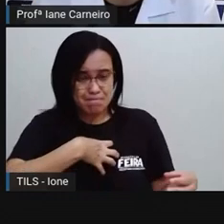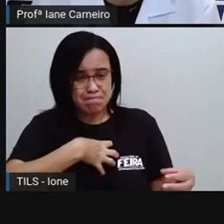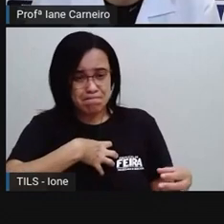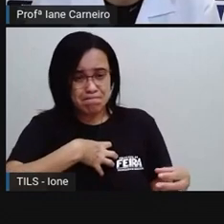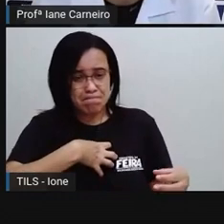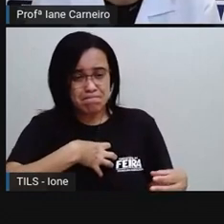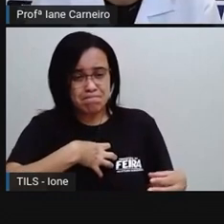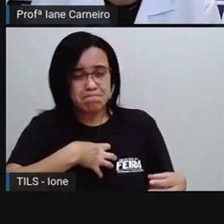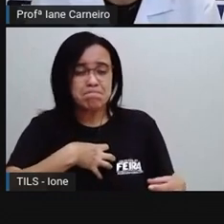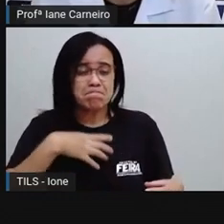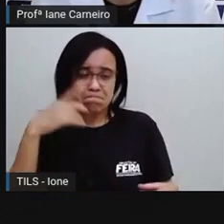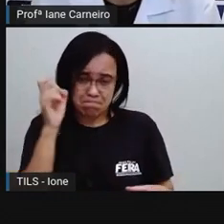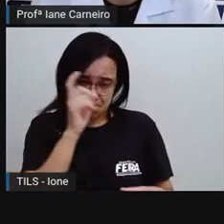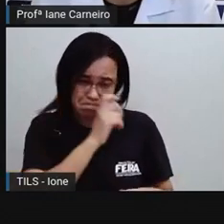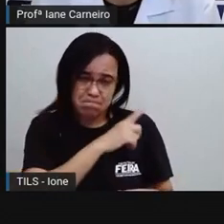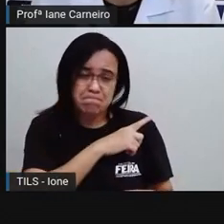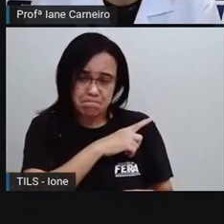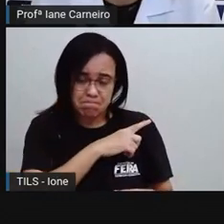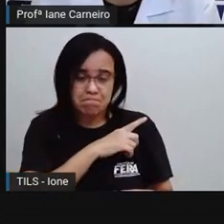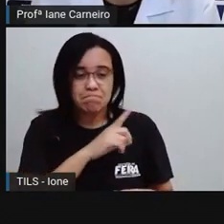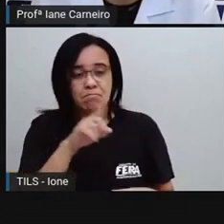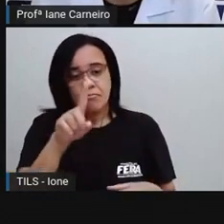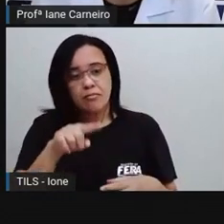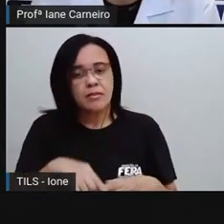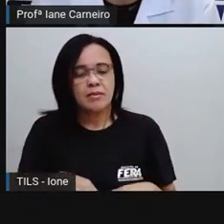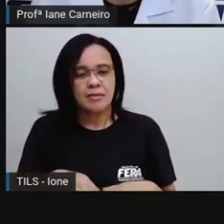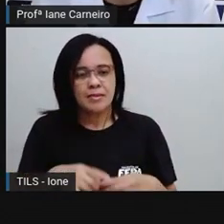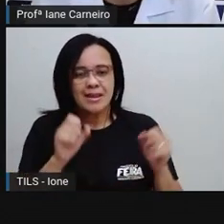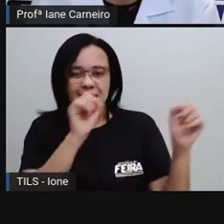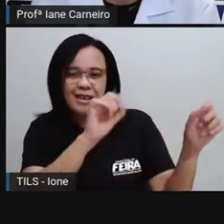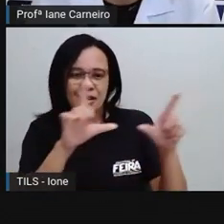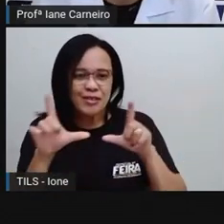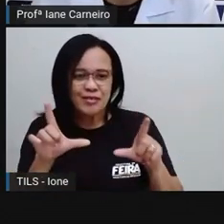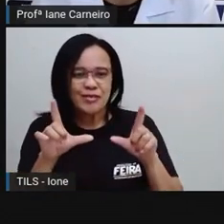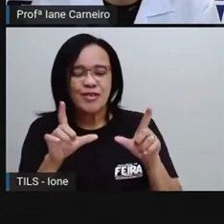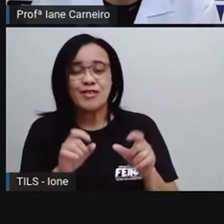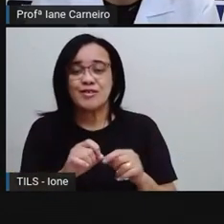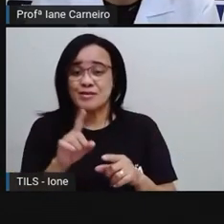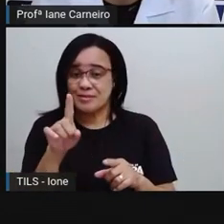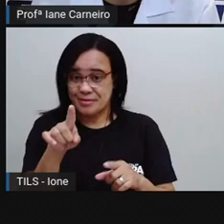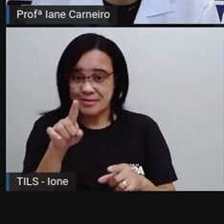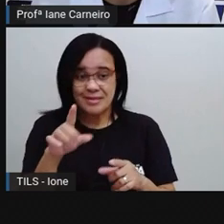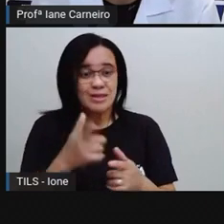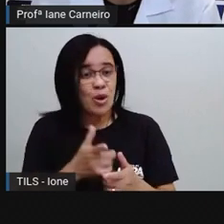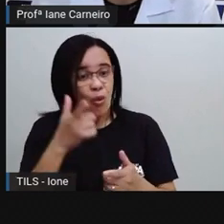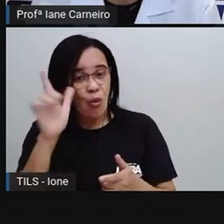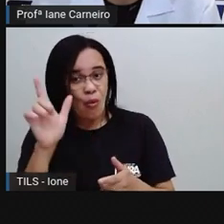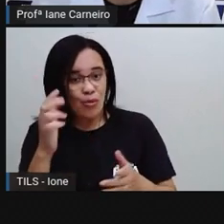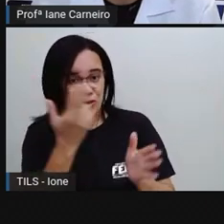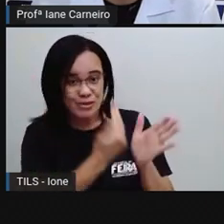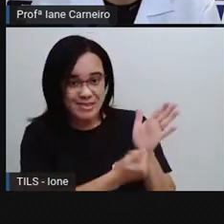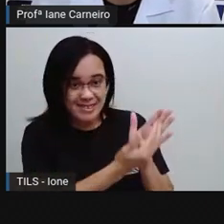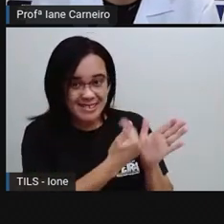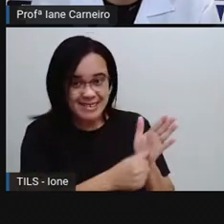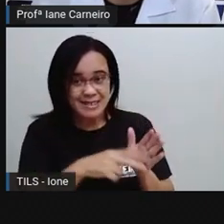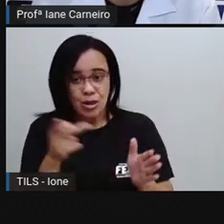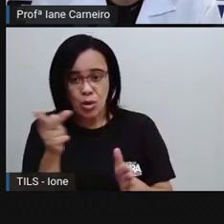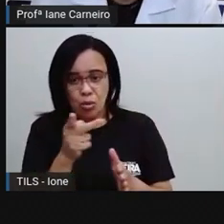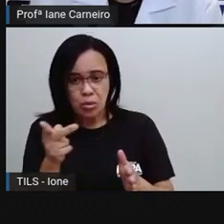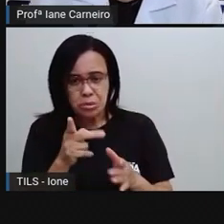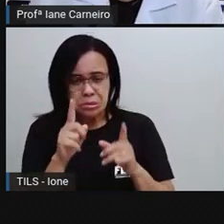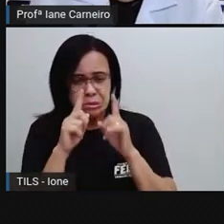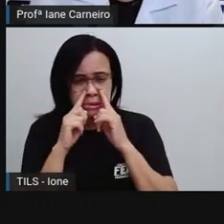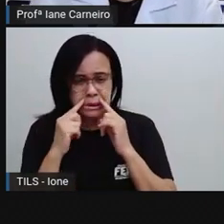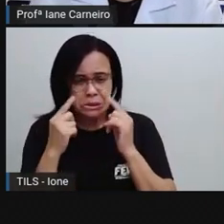sacada, ó. Para vocês verem eles dois. Ó como os dois estão chorando. cravo é esse aqui. E a Rosa, que coisa linda.